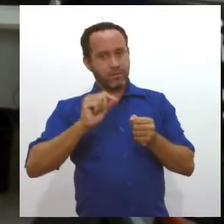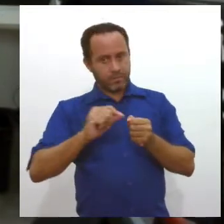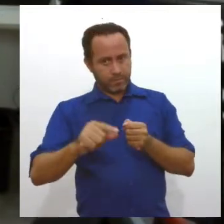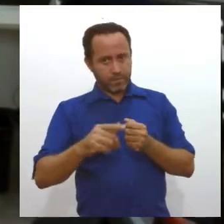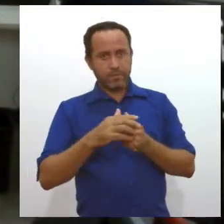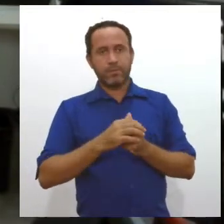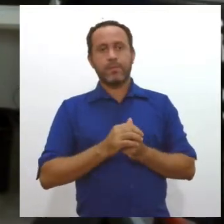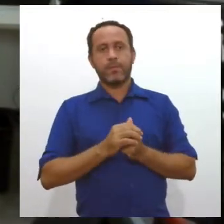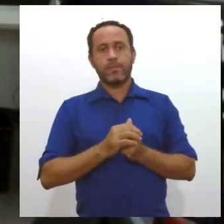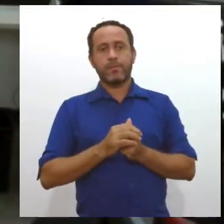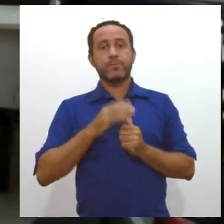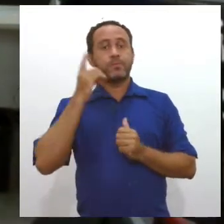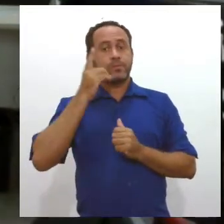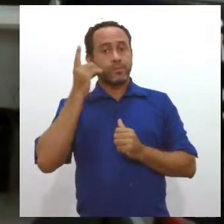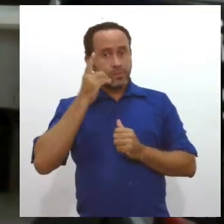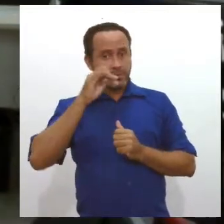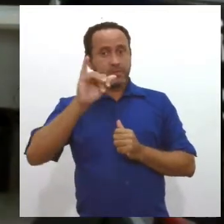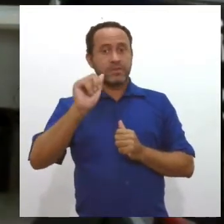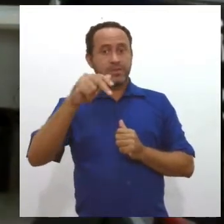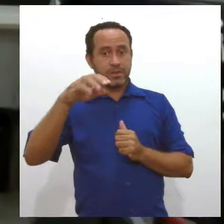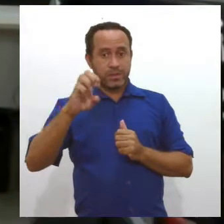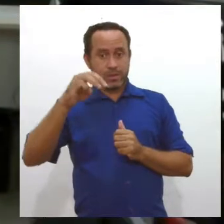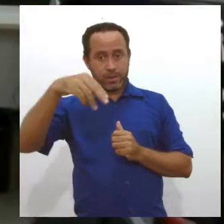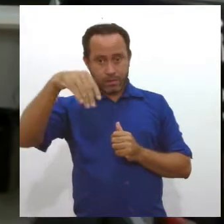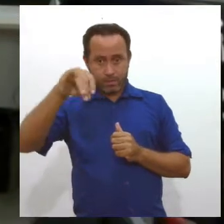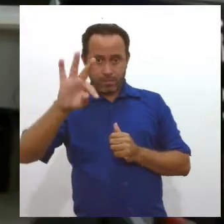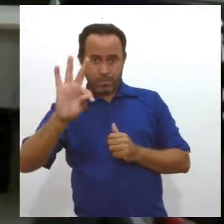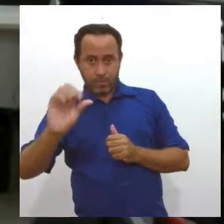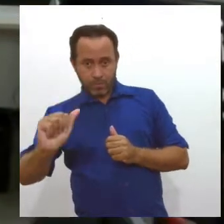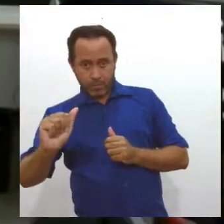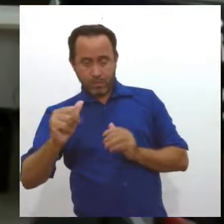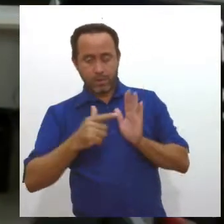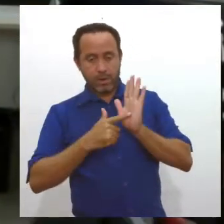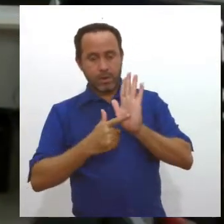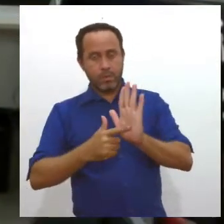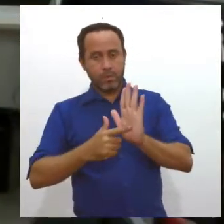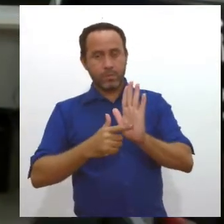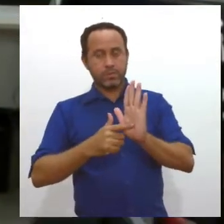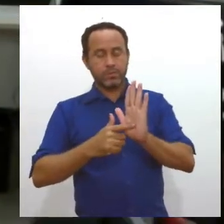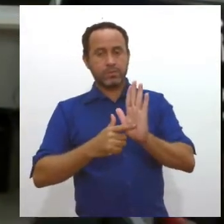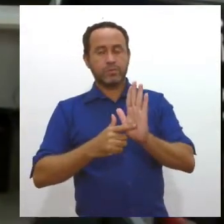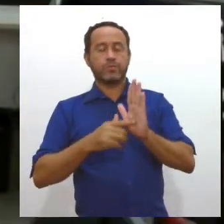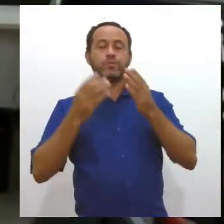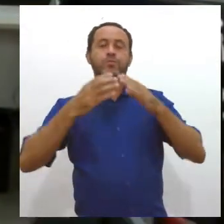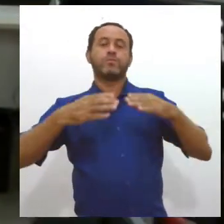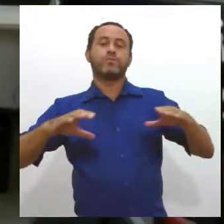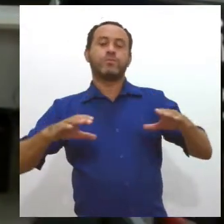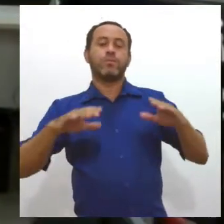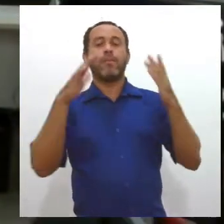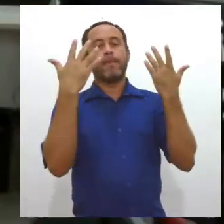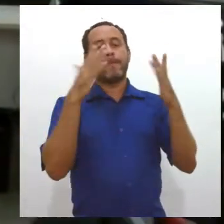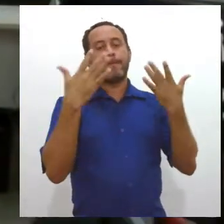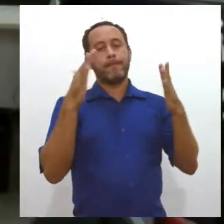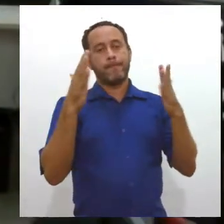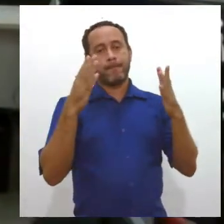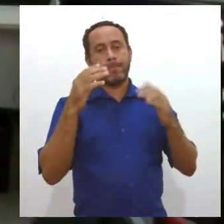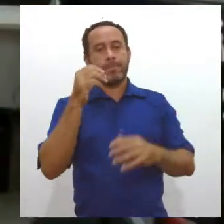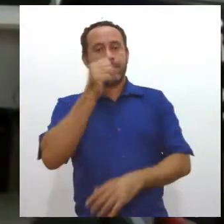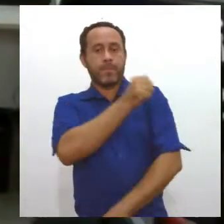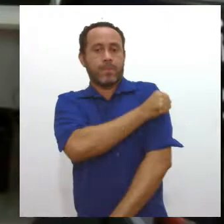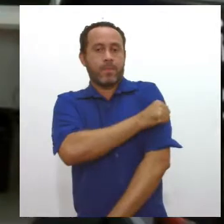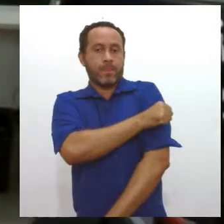da deputada Janine Mota, ela apresentou uma moção de aplauso, onde homenageia a enfermeira